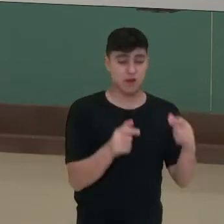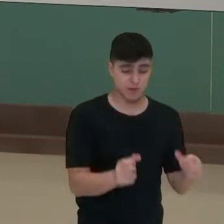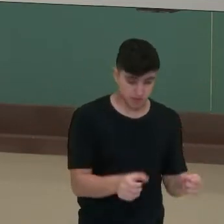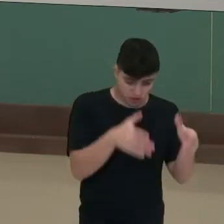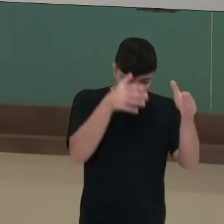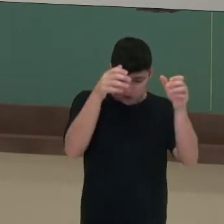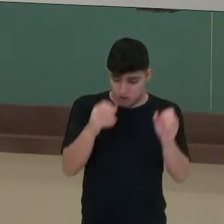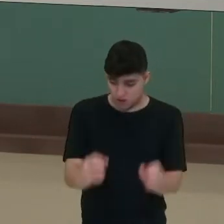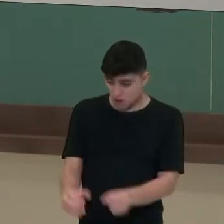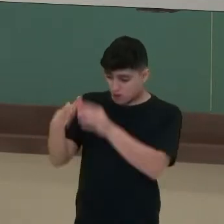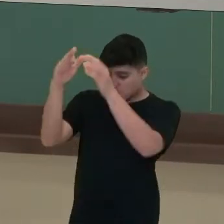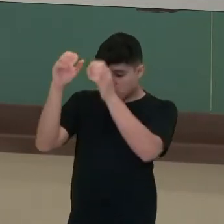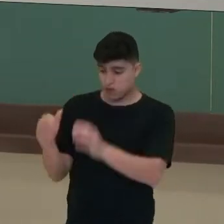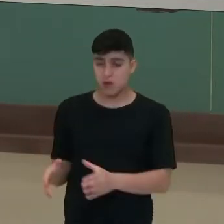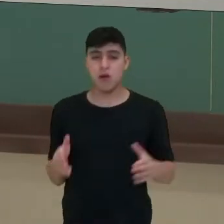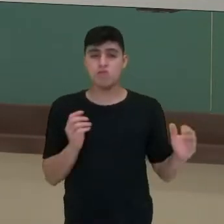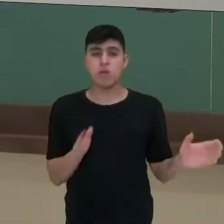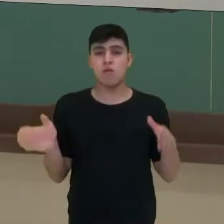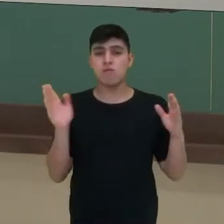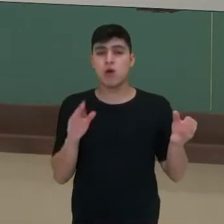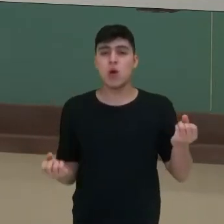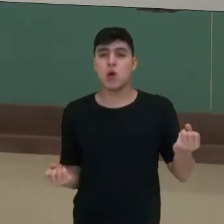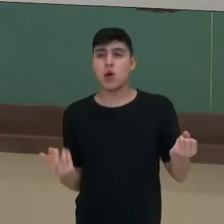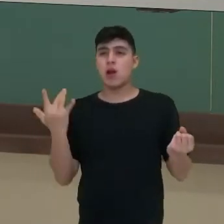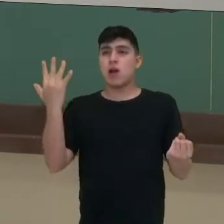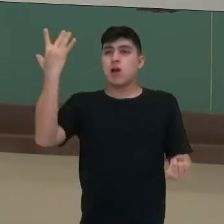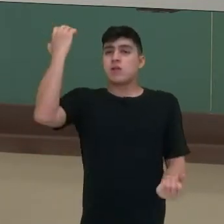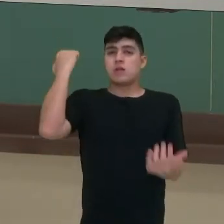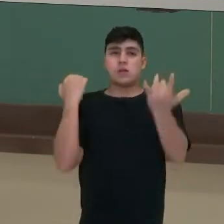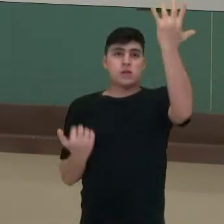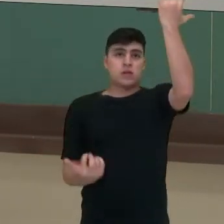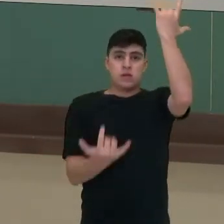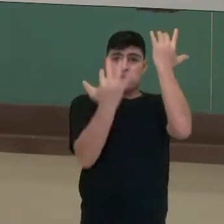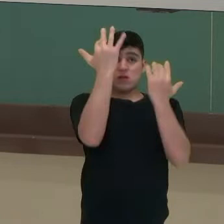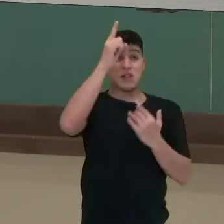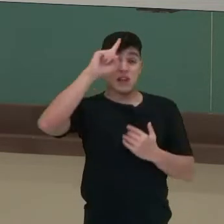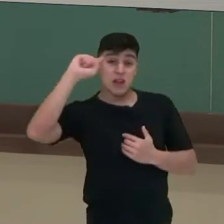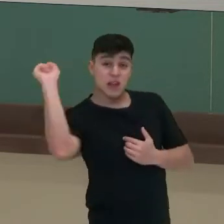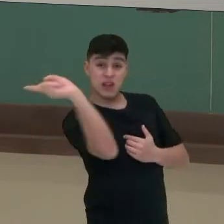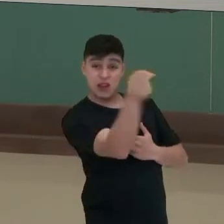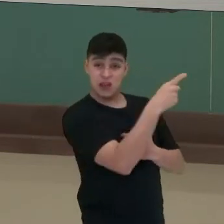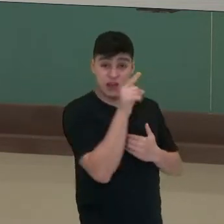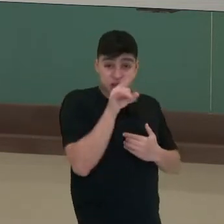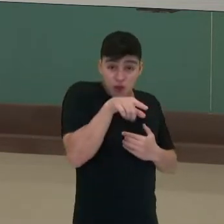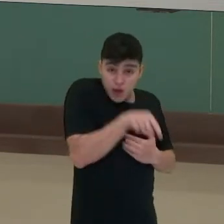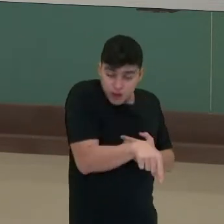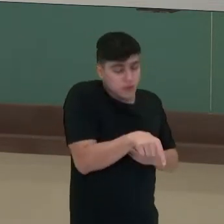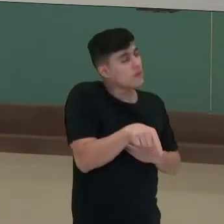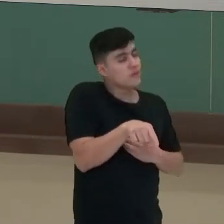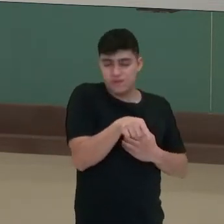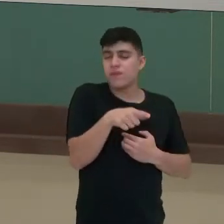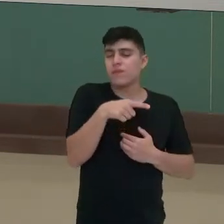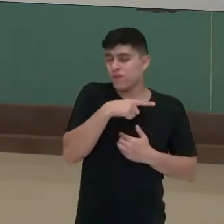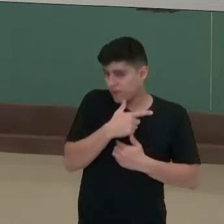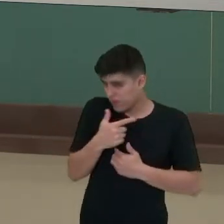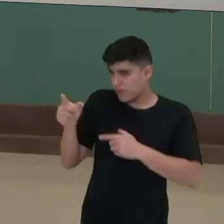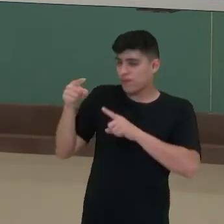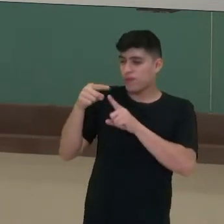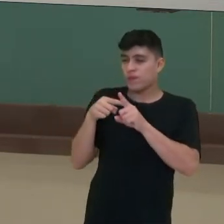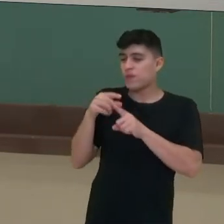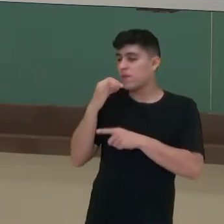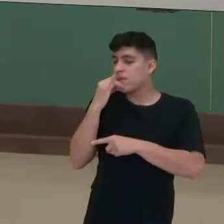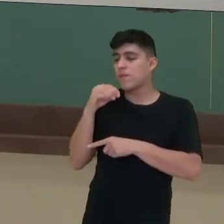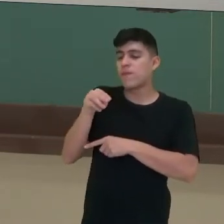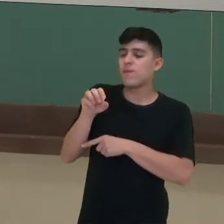temos, infelizmente, cada vez mais poluição, mas não é a única que gera poluição. Nós temos, por exemplo, o gás